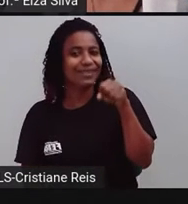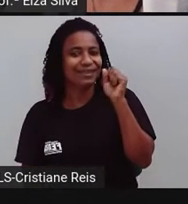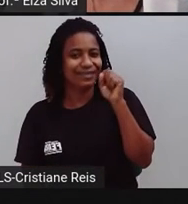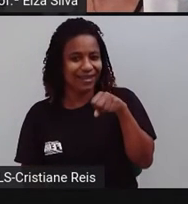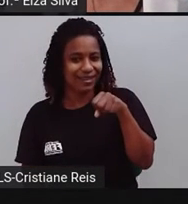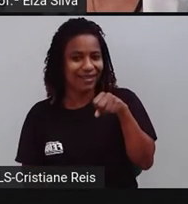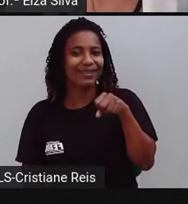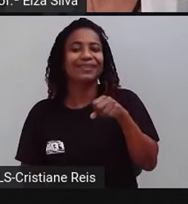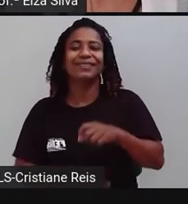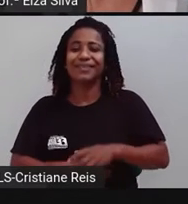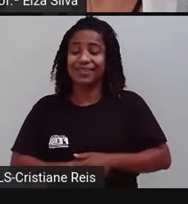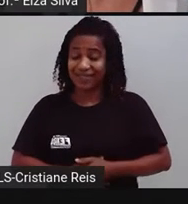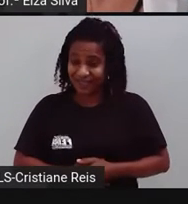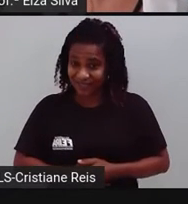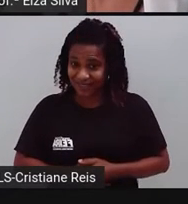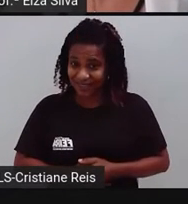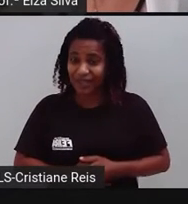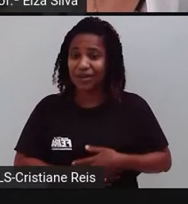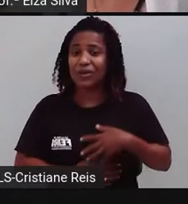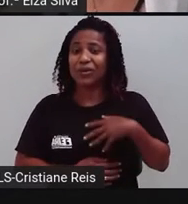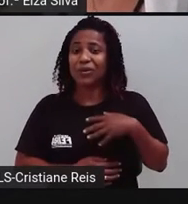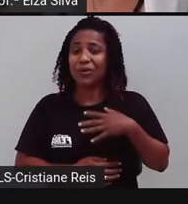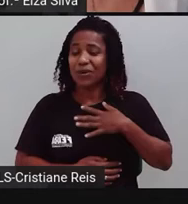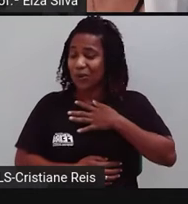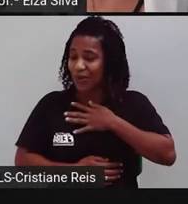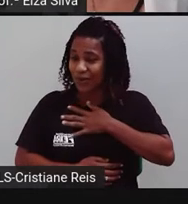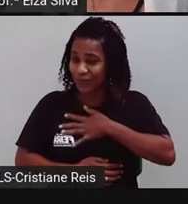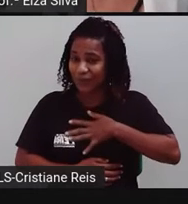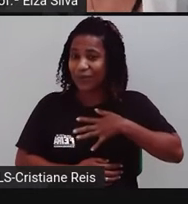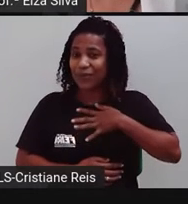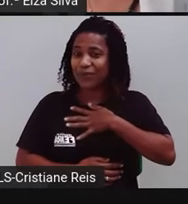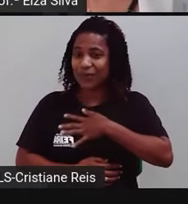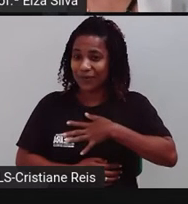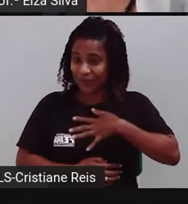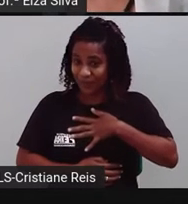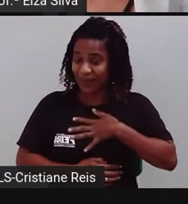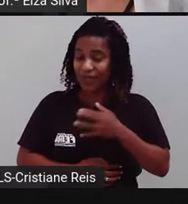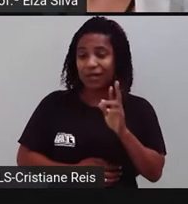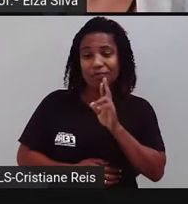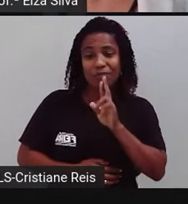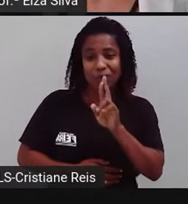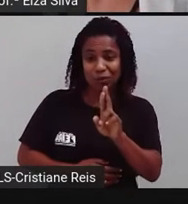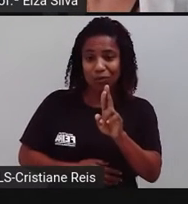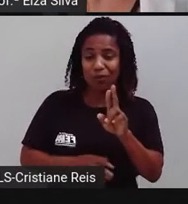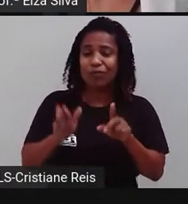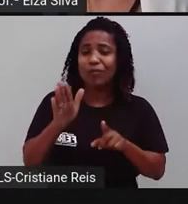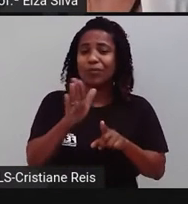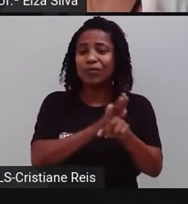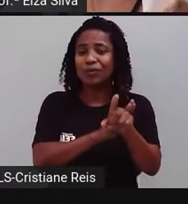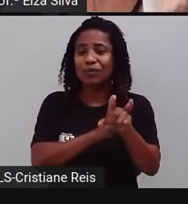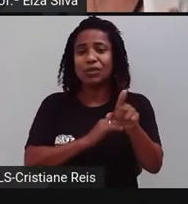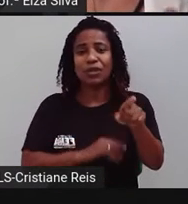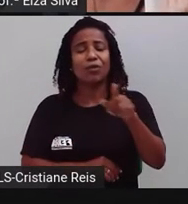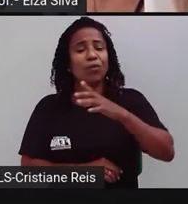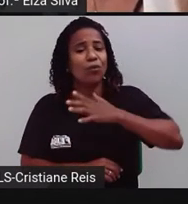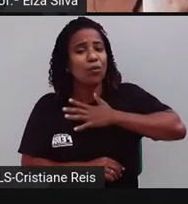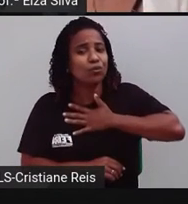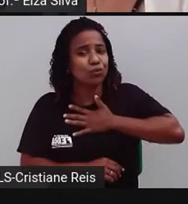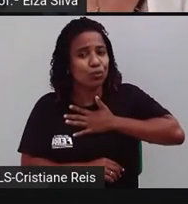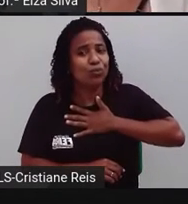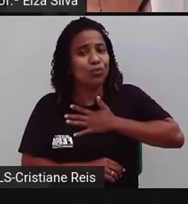loved by my wife, didn't like it very much. Então, ele perguntou aqui, né, se você